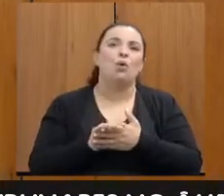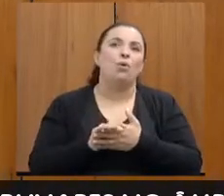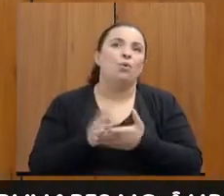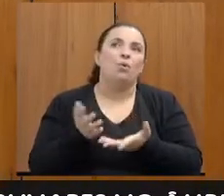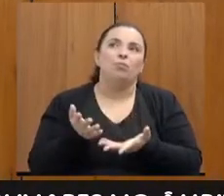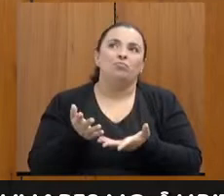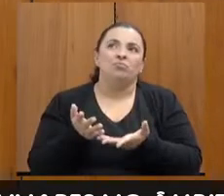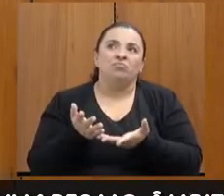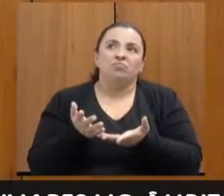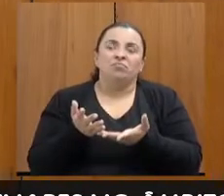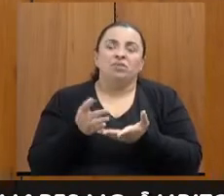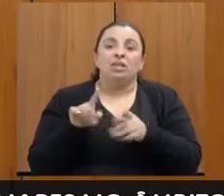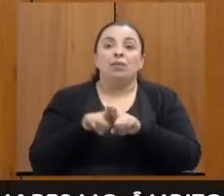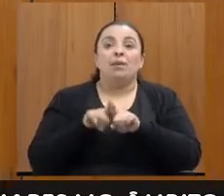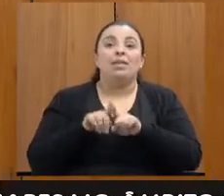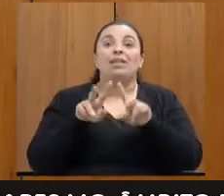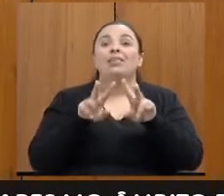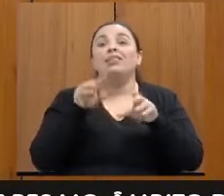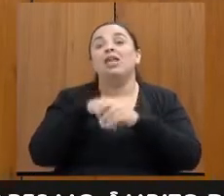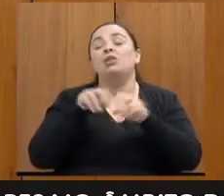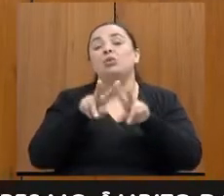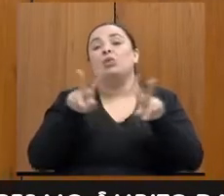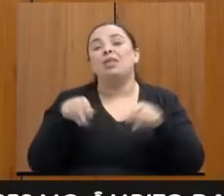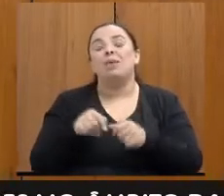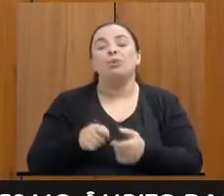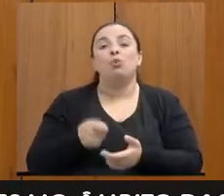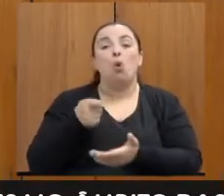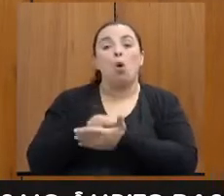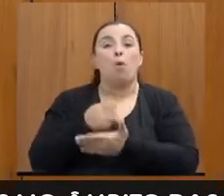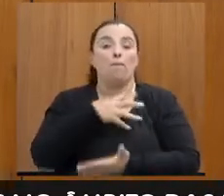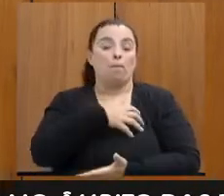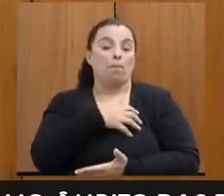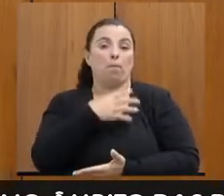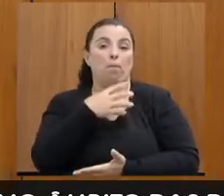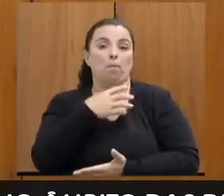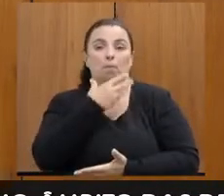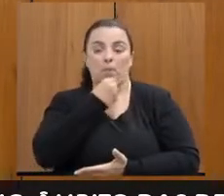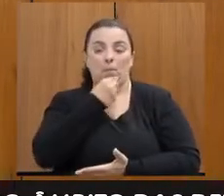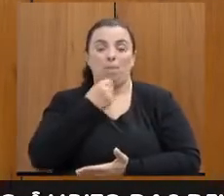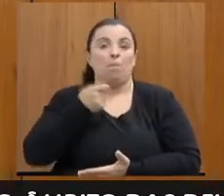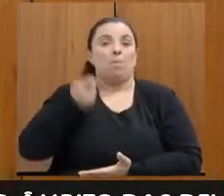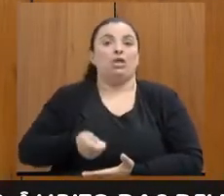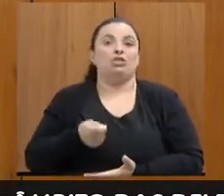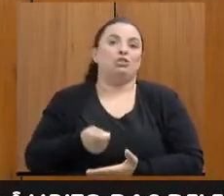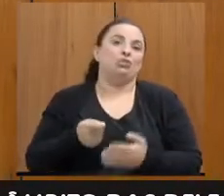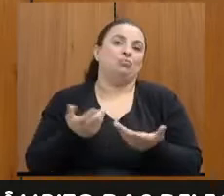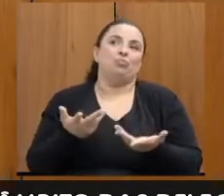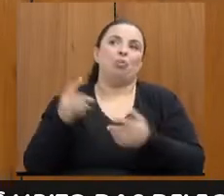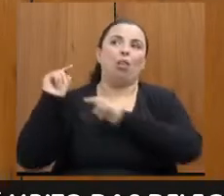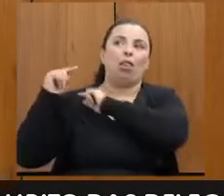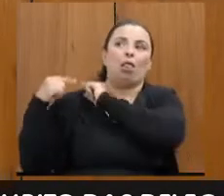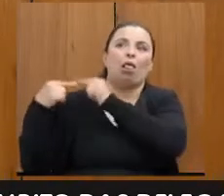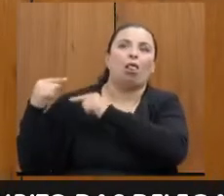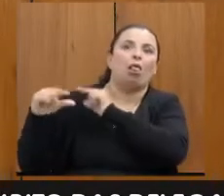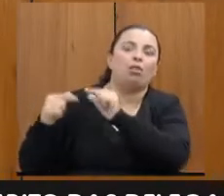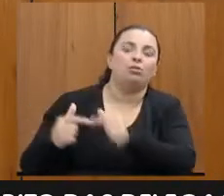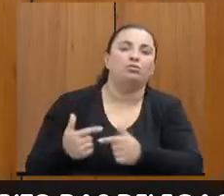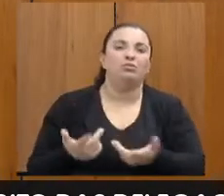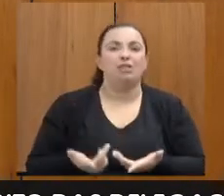e desarmar, ou, enfim, fazer qualquer coisa. Então, é importante, sim, a presença de um investigador. Doutora, esse